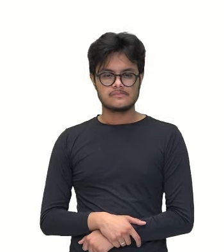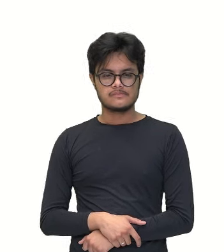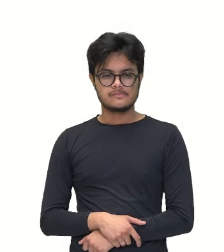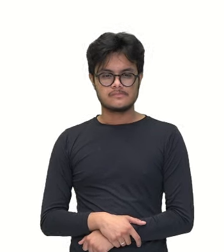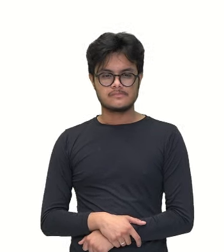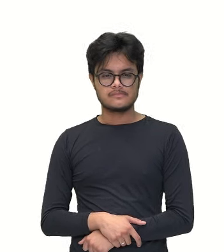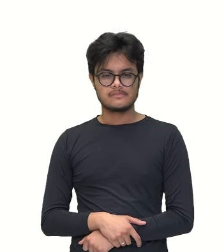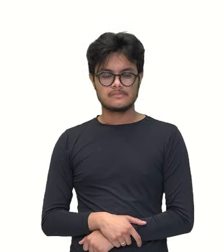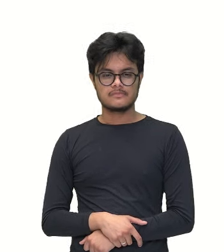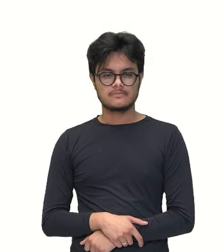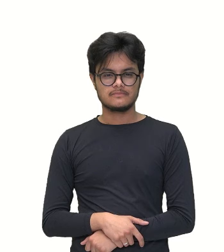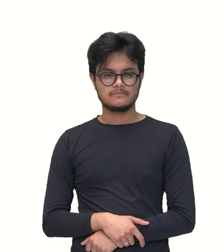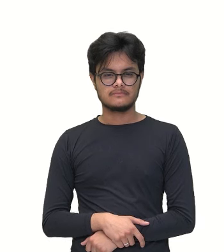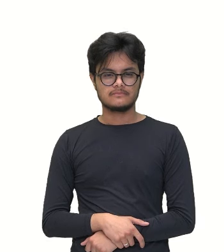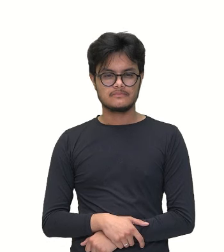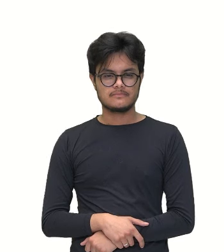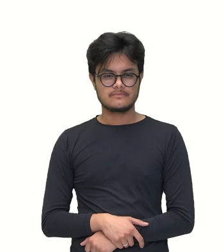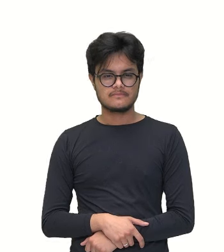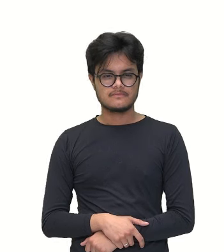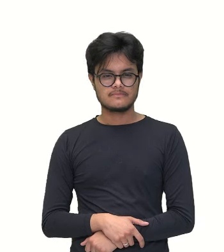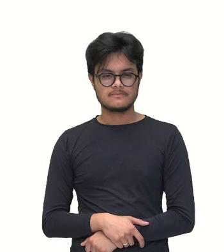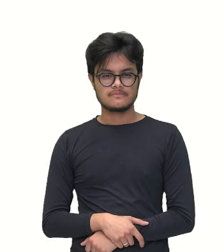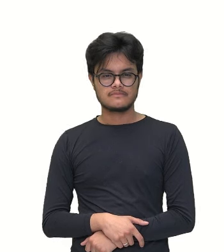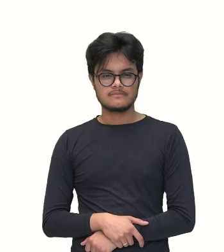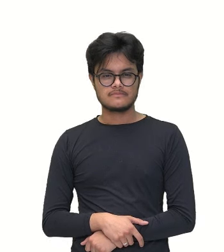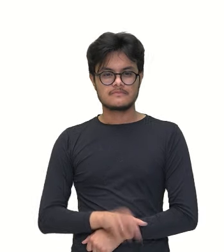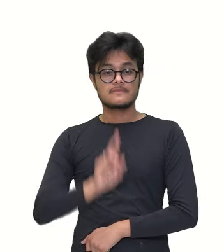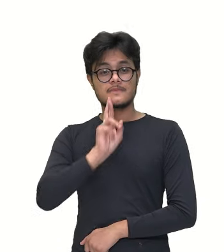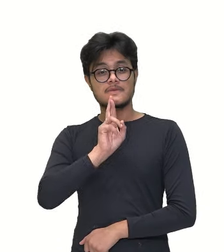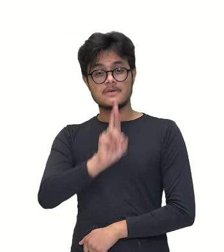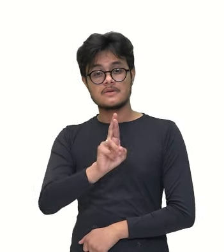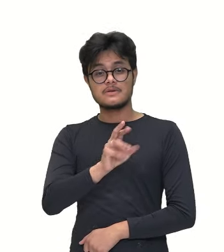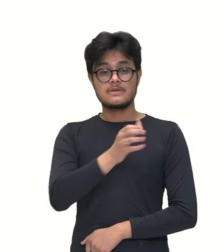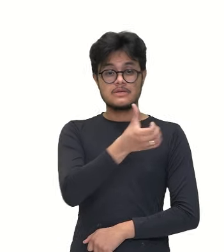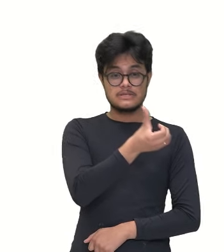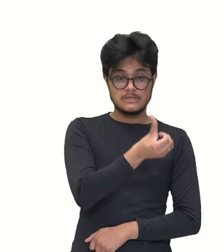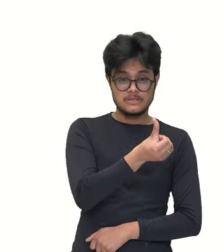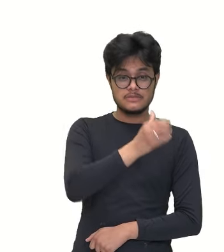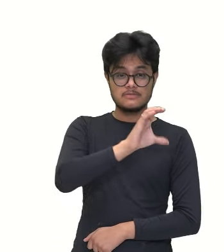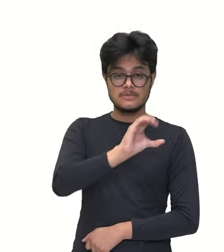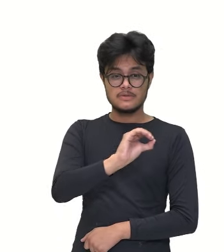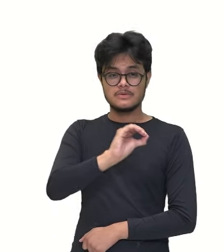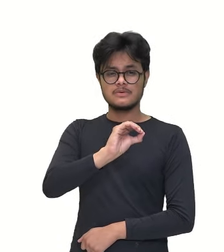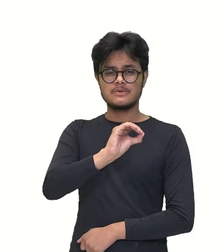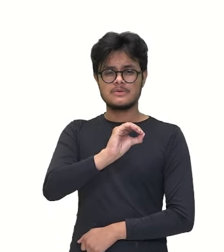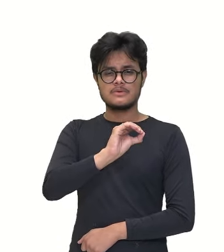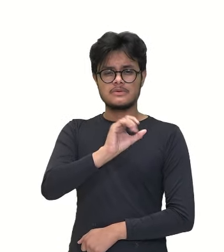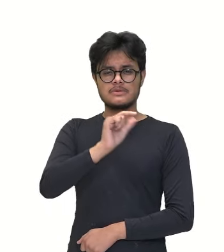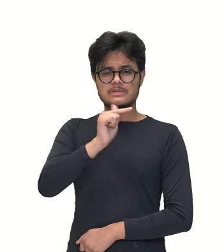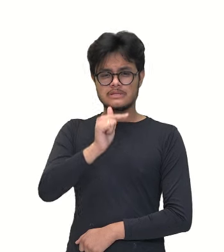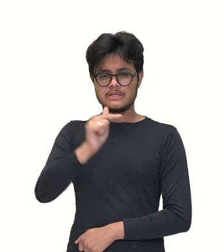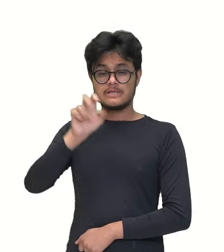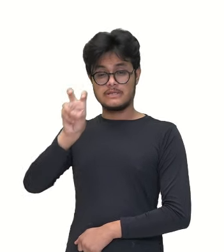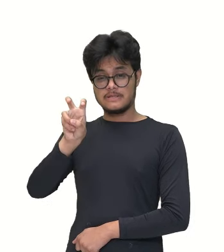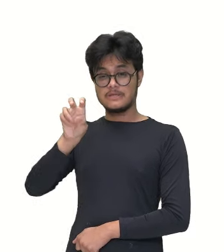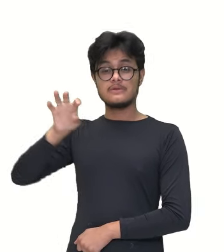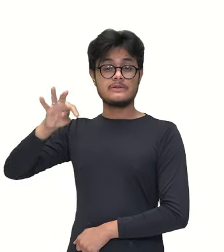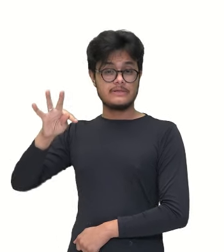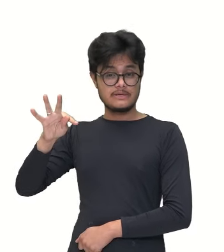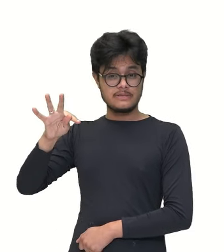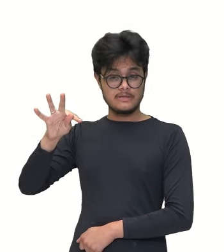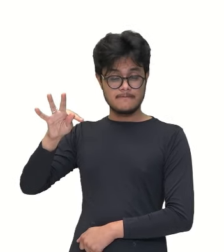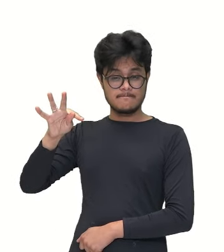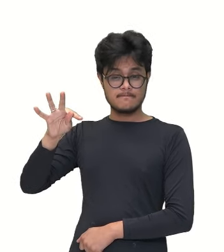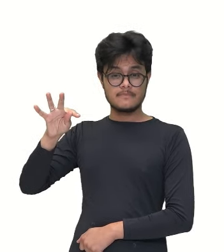De tijolos. Então, fazendo essa diferença, vai dar 6.075. Vou colocar um T aqui para